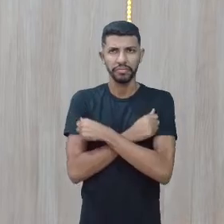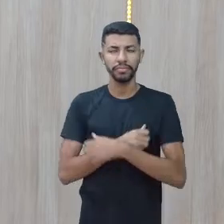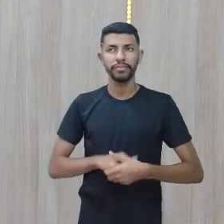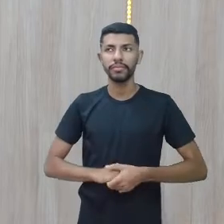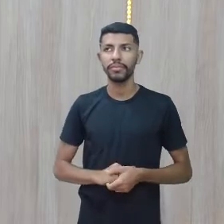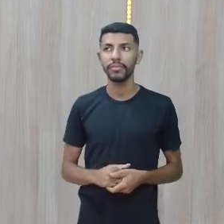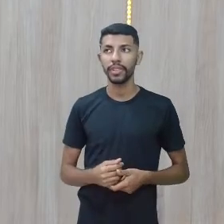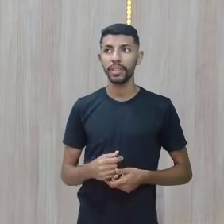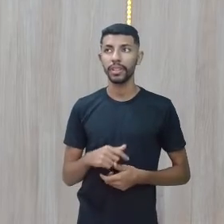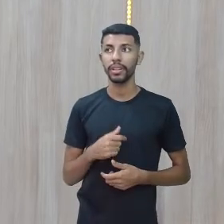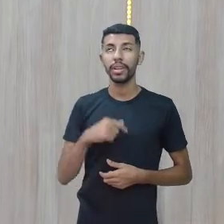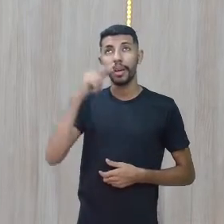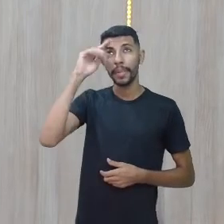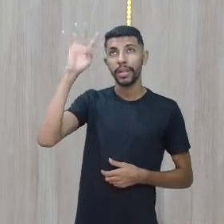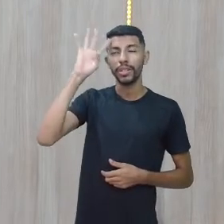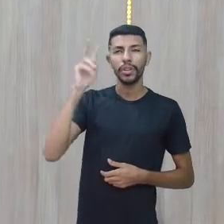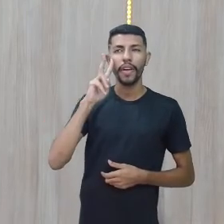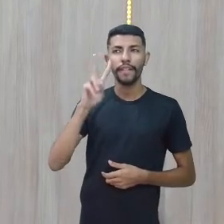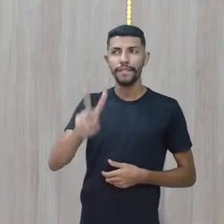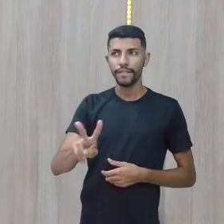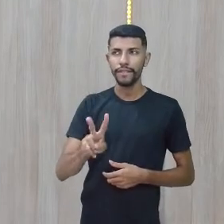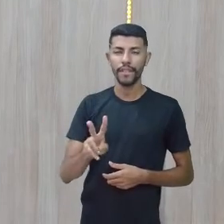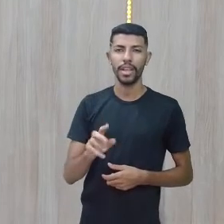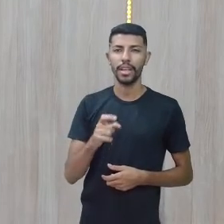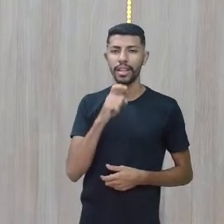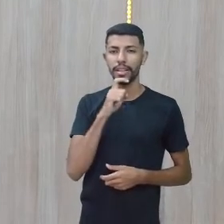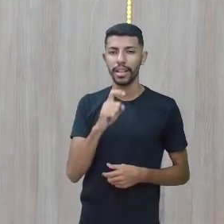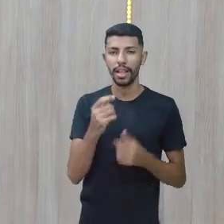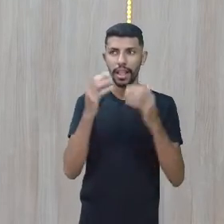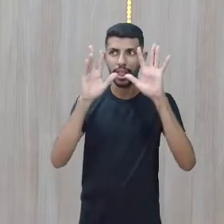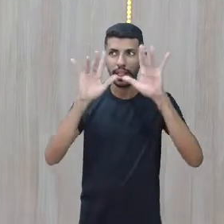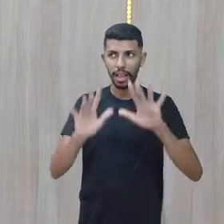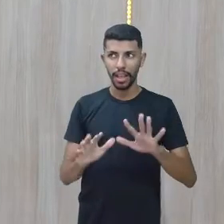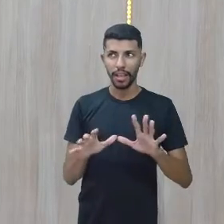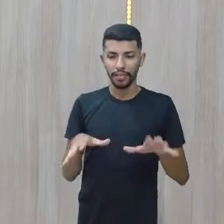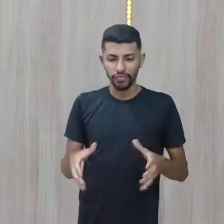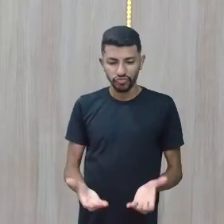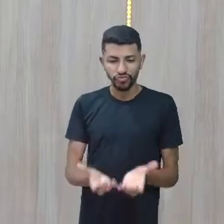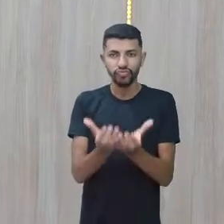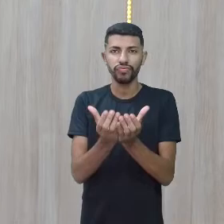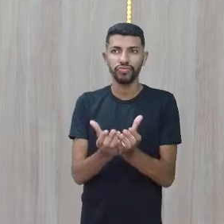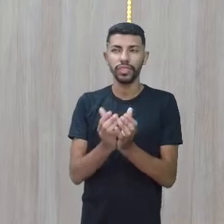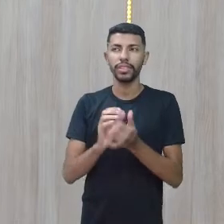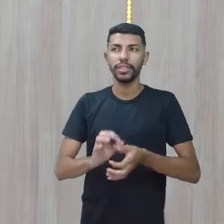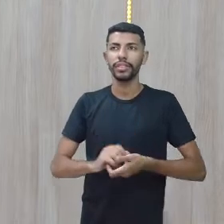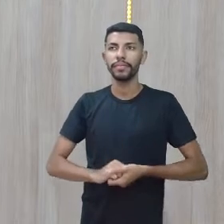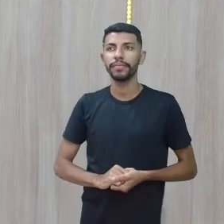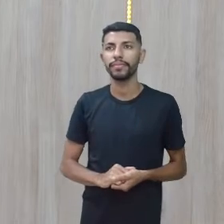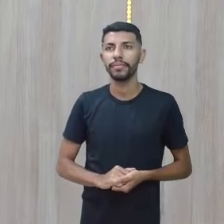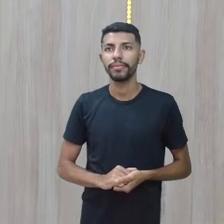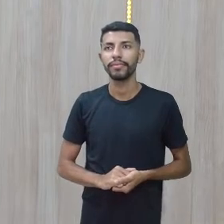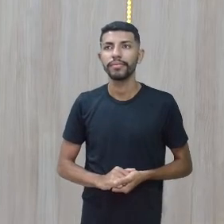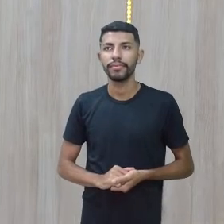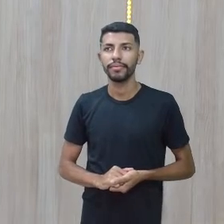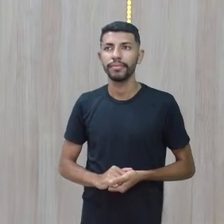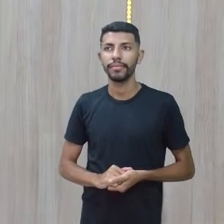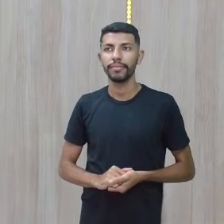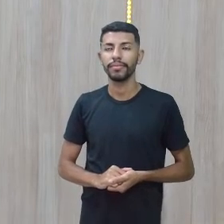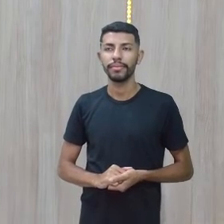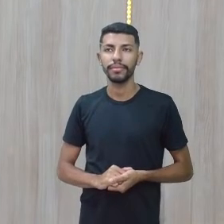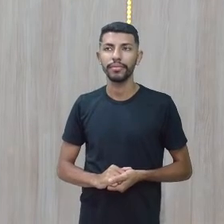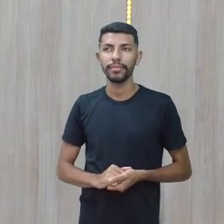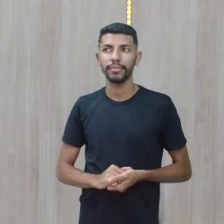Meu sonho é ver neve, o professor André já viu e teve claro nas mãos. Me mate de inveja. Vamos lá agora.